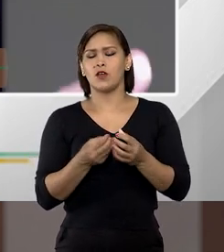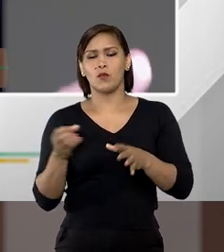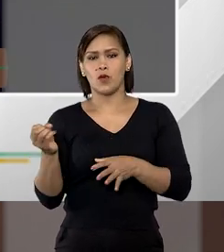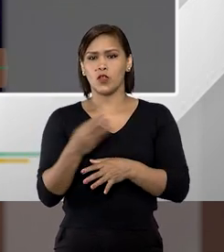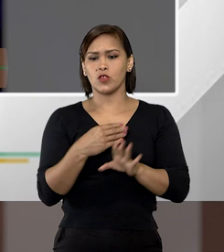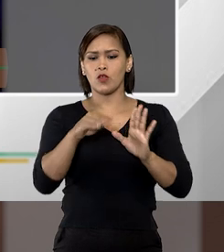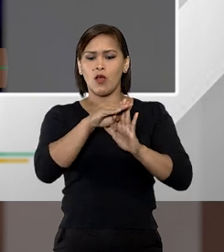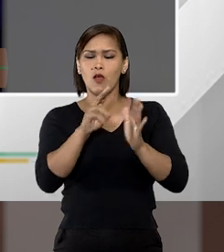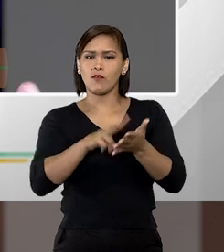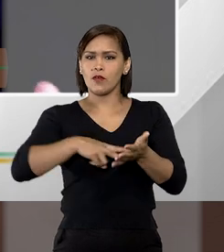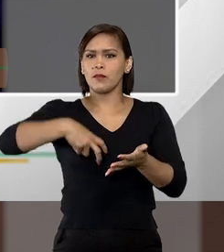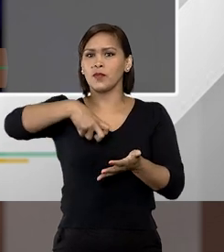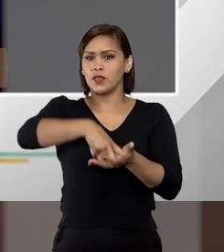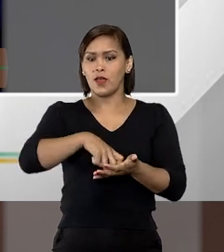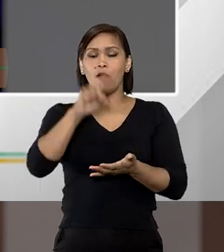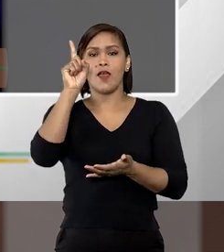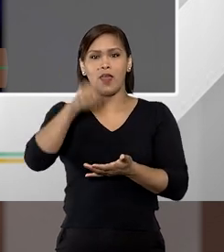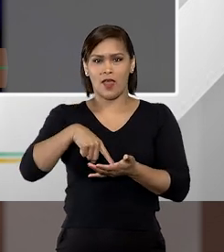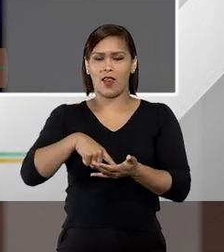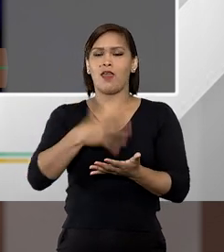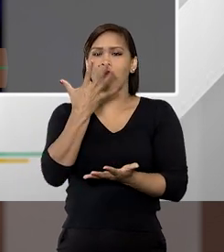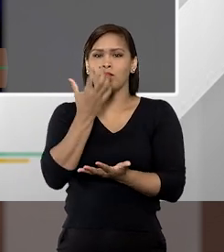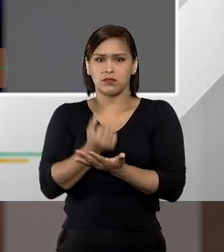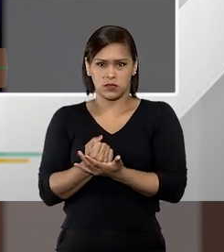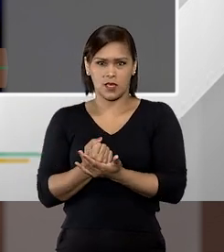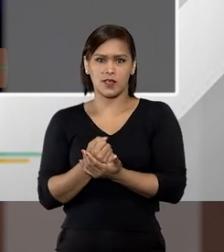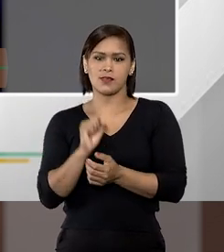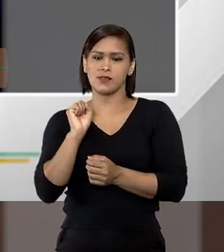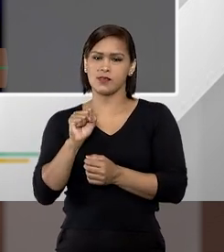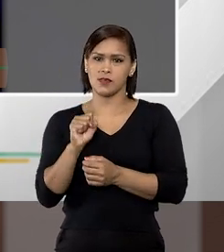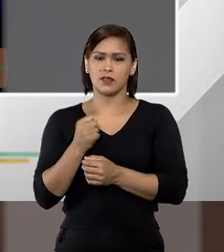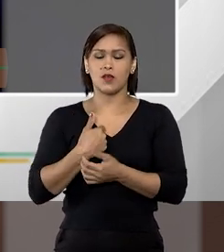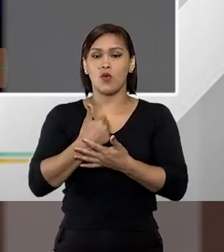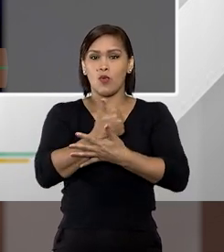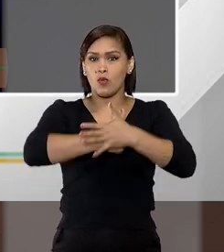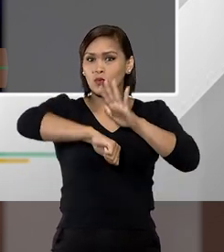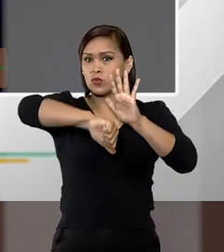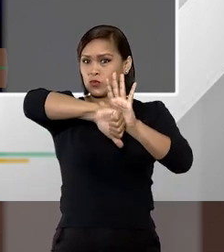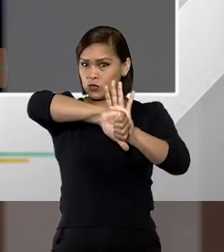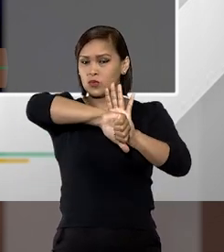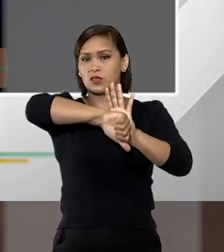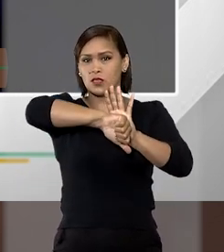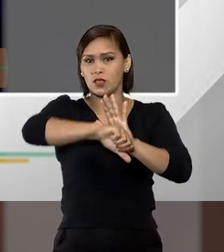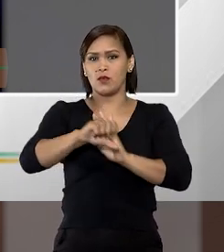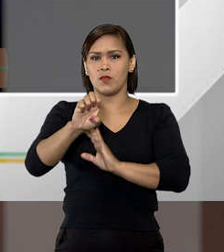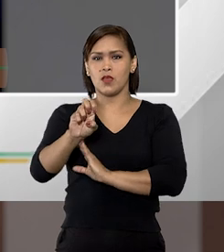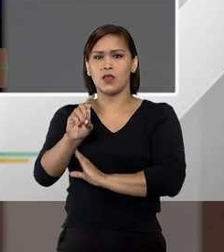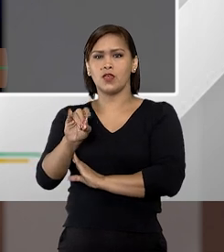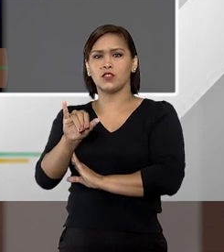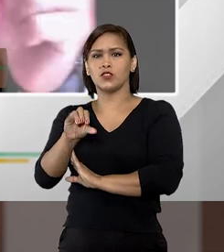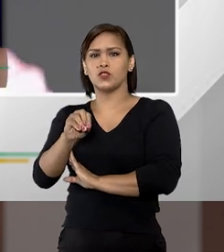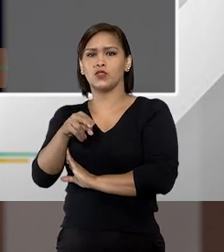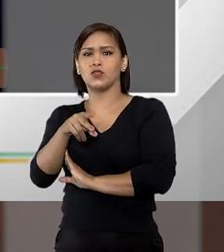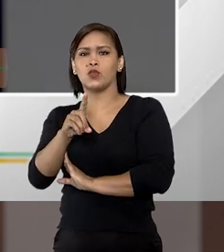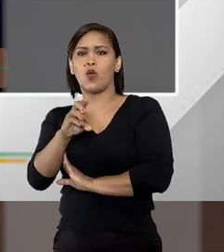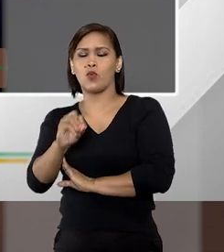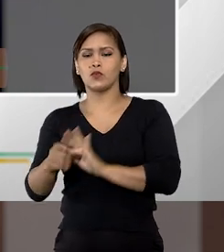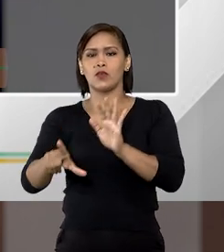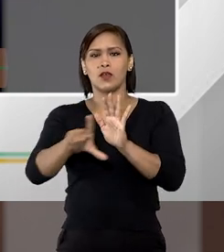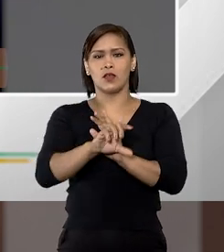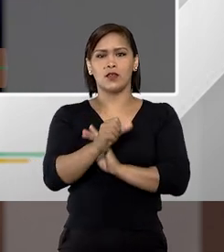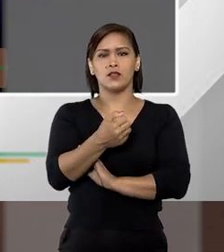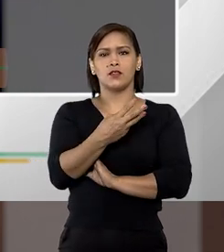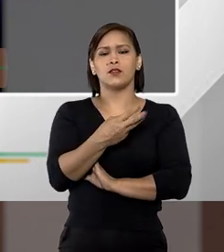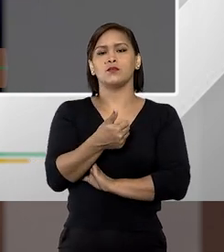nova modalidade penal, ela é considerada um crime hediondo, já que a lei 13